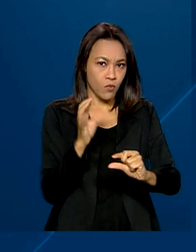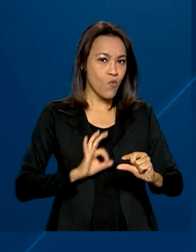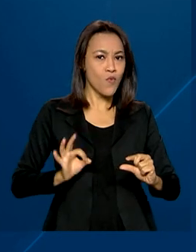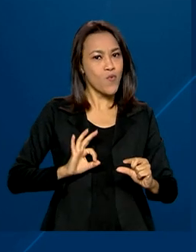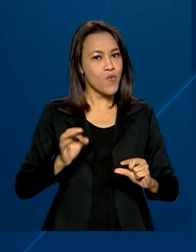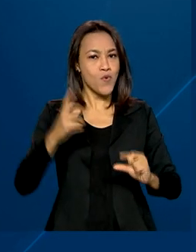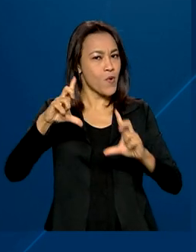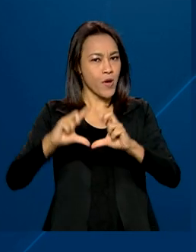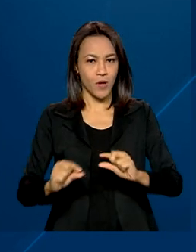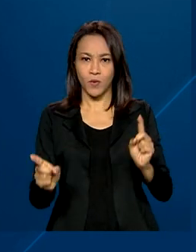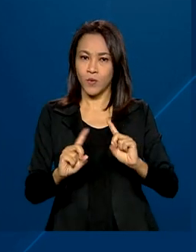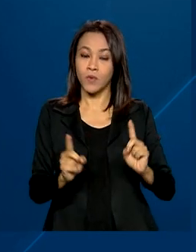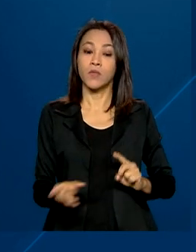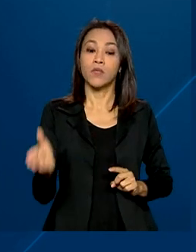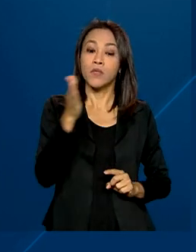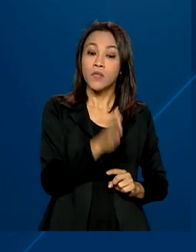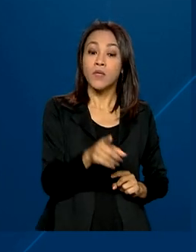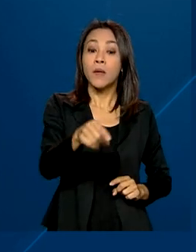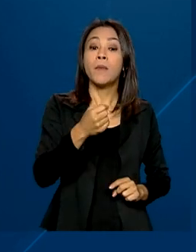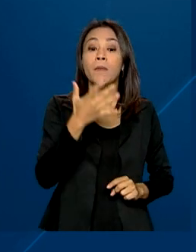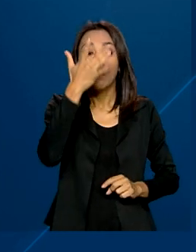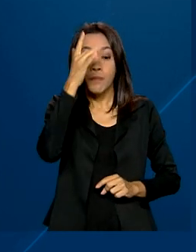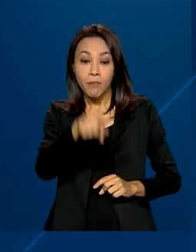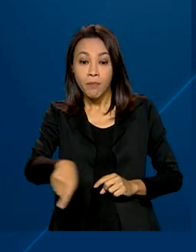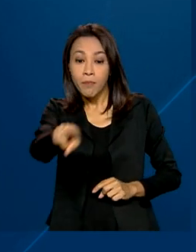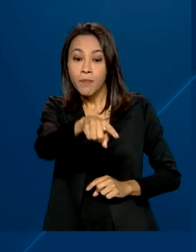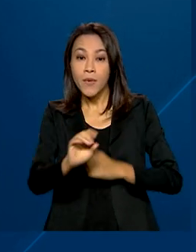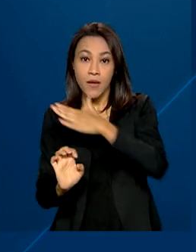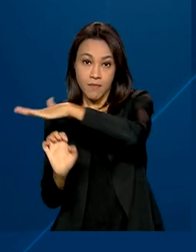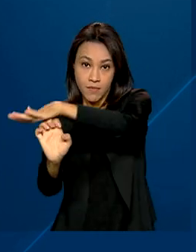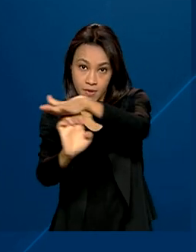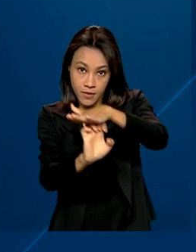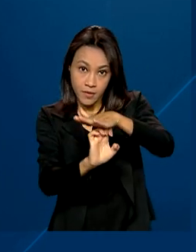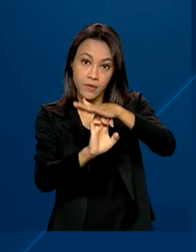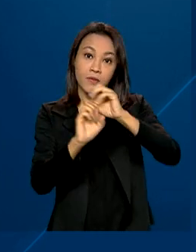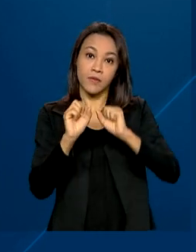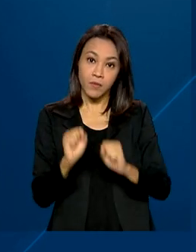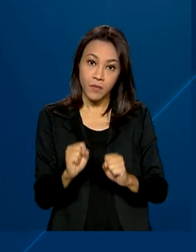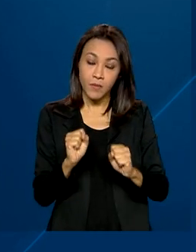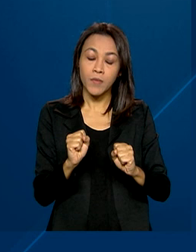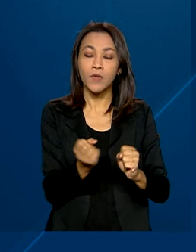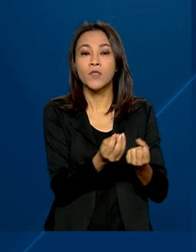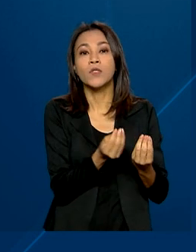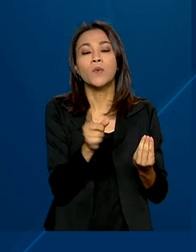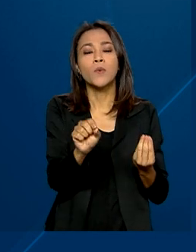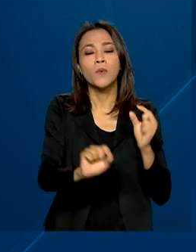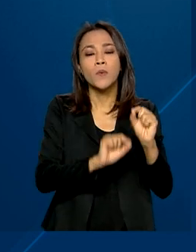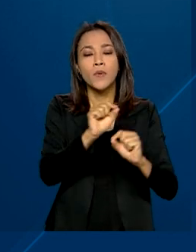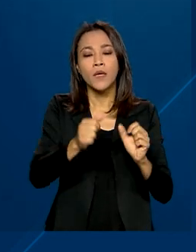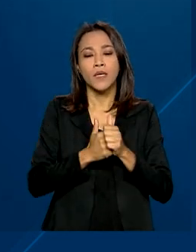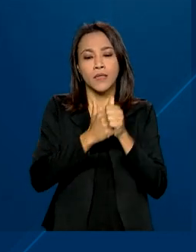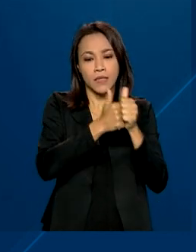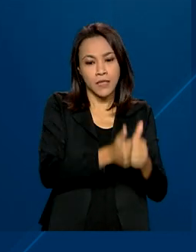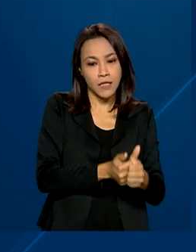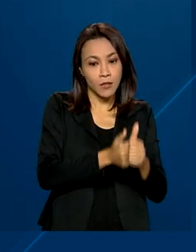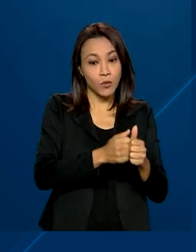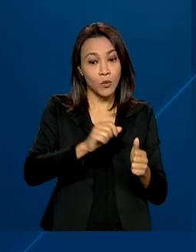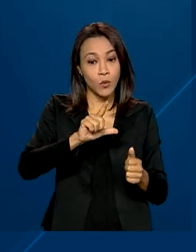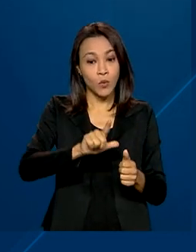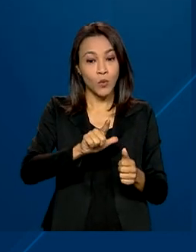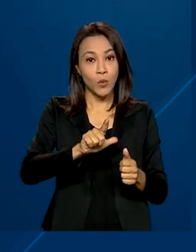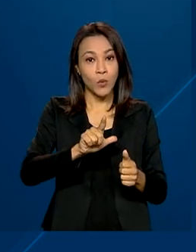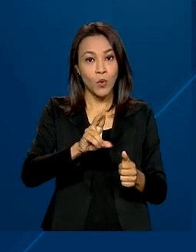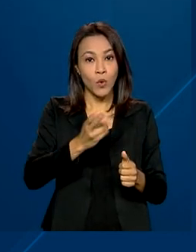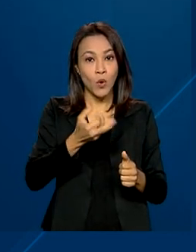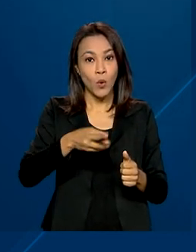doar parte do valor devido pessoas jurídicas que fazem a apuração do Imposto de Renda com base no lucro real ou